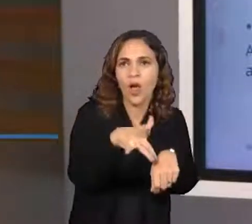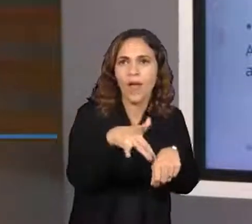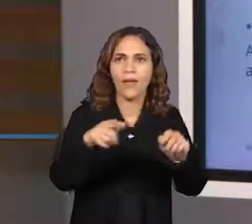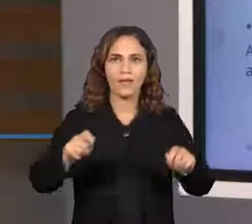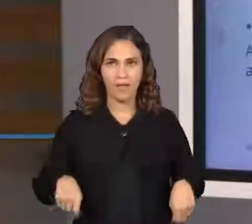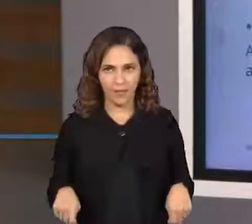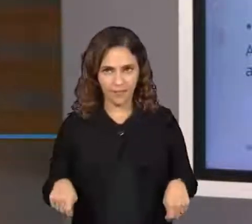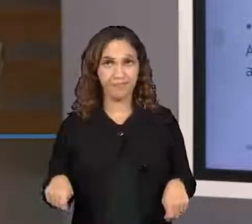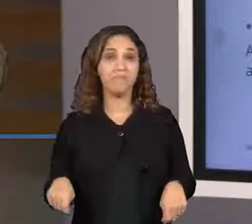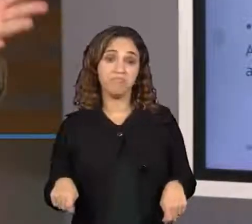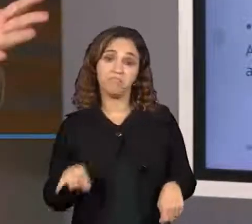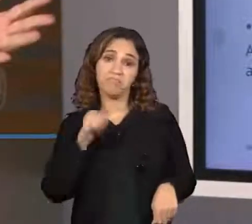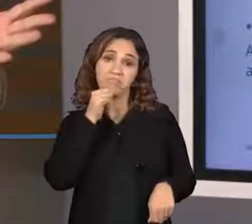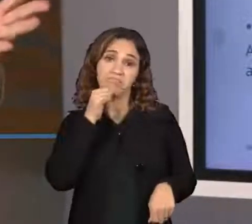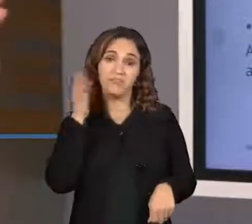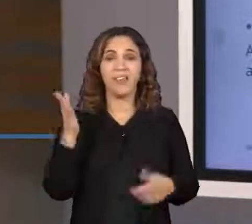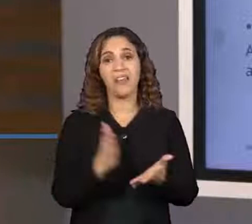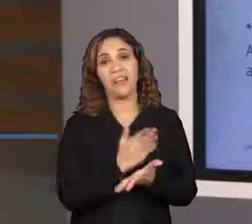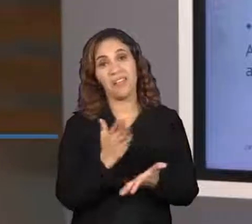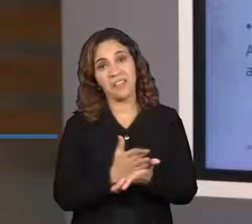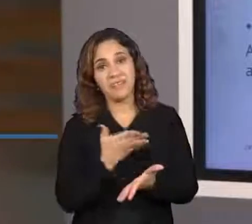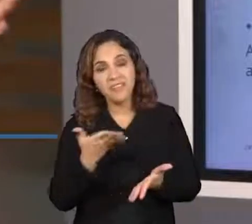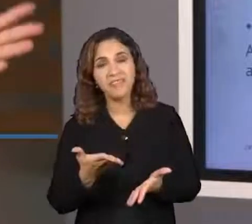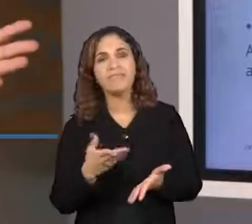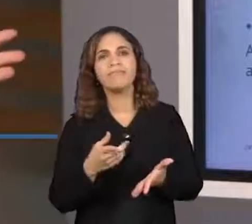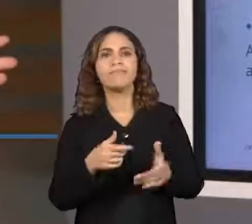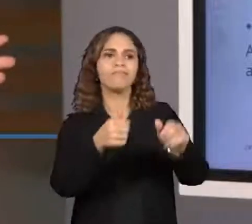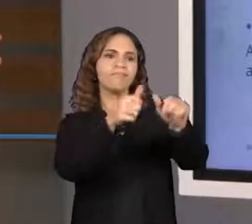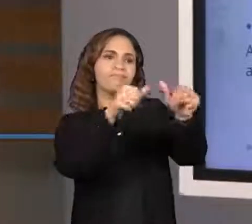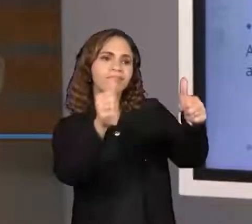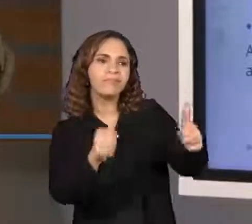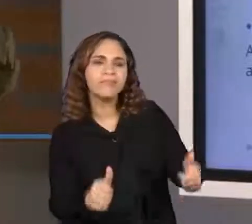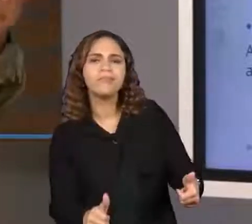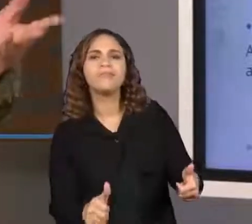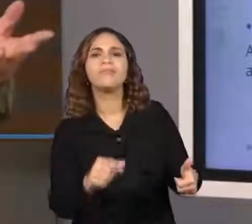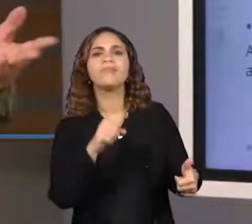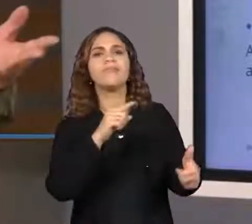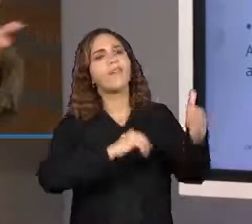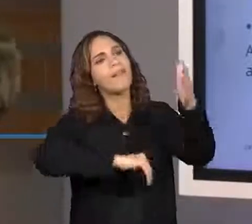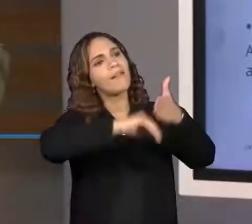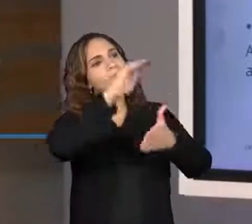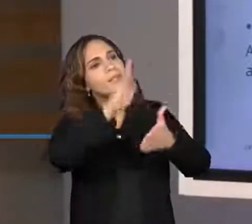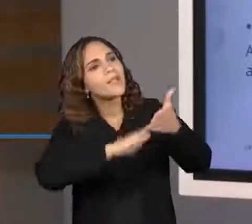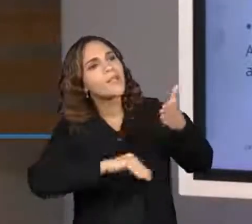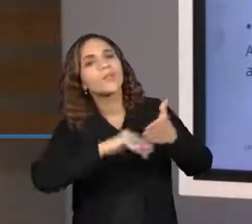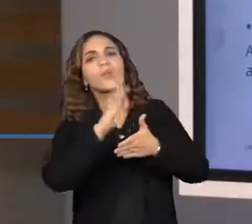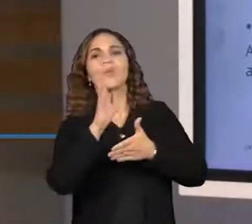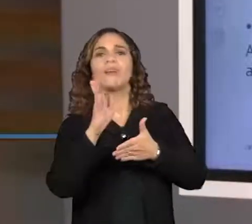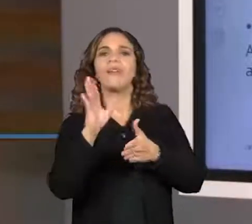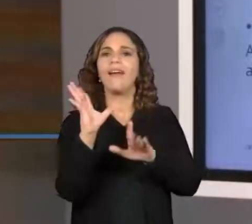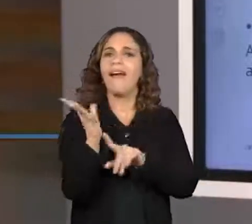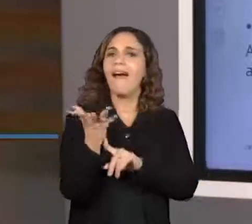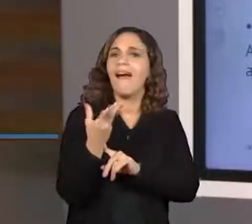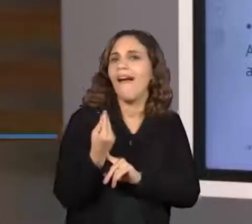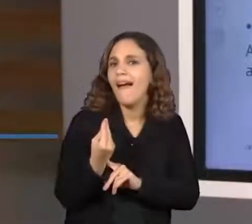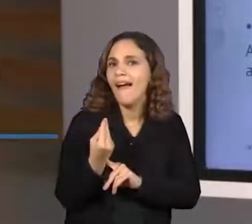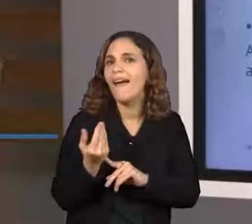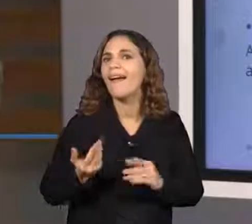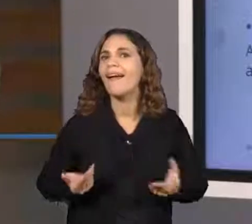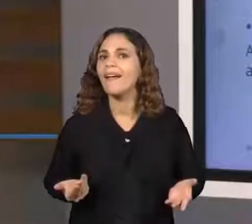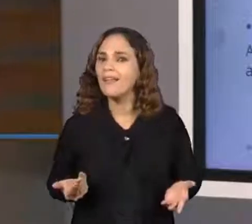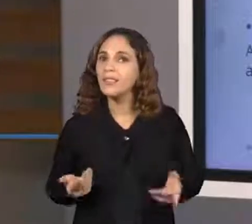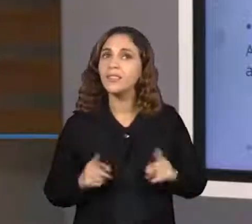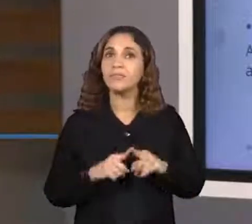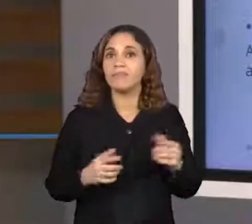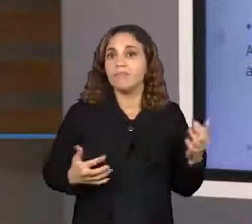alguns exemplos. O livro, uma obra de arte. O que é uma obra de arte? Uma pintura, uma escultura, um